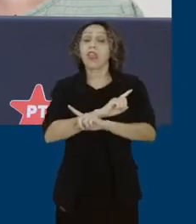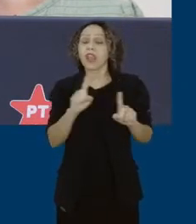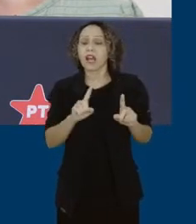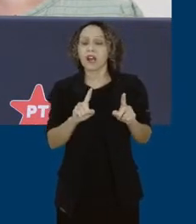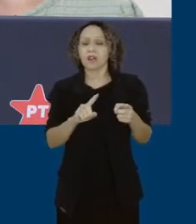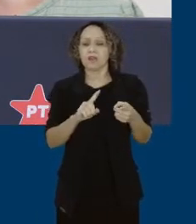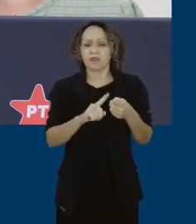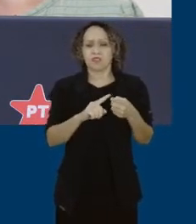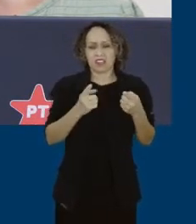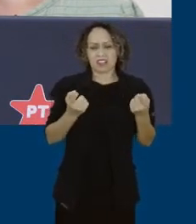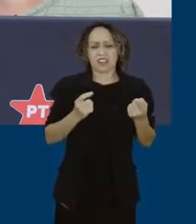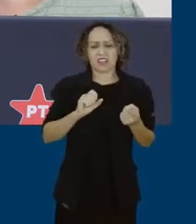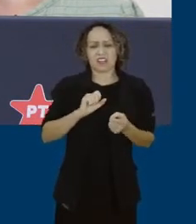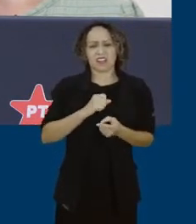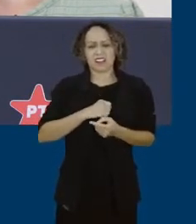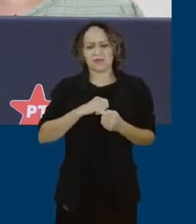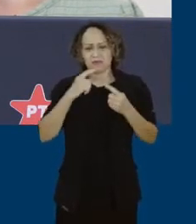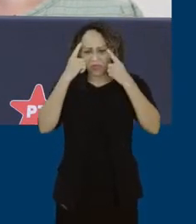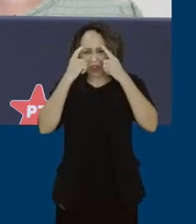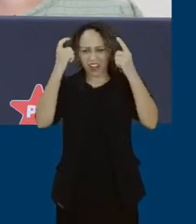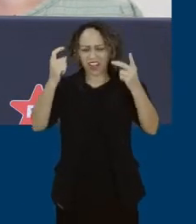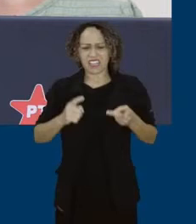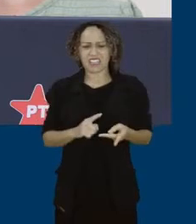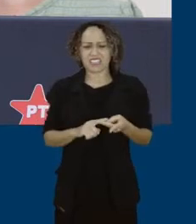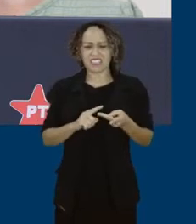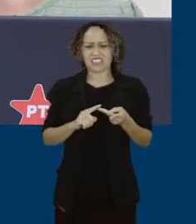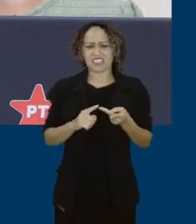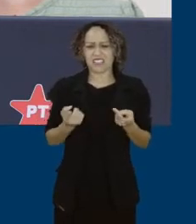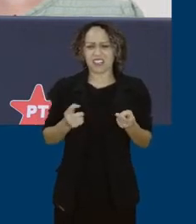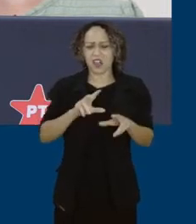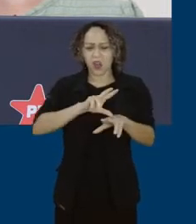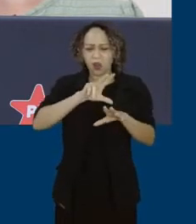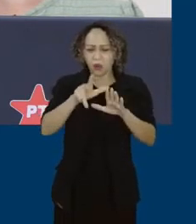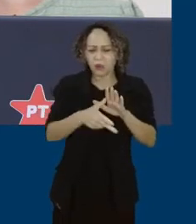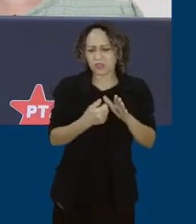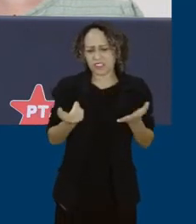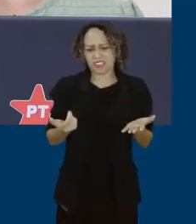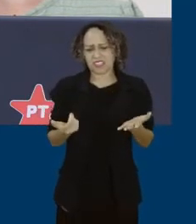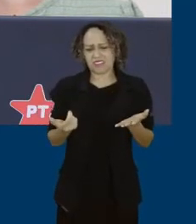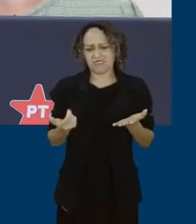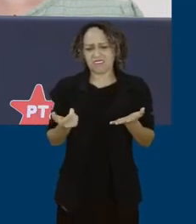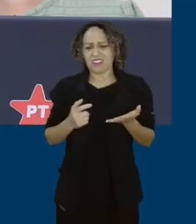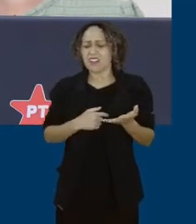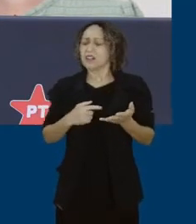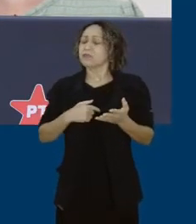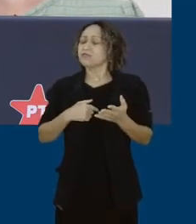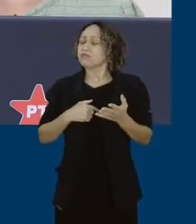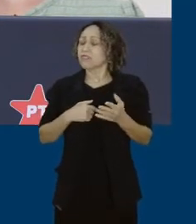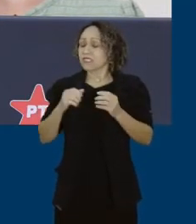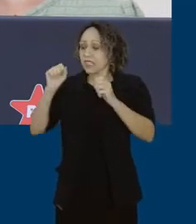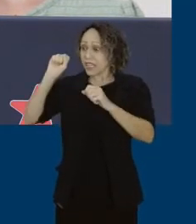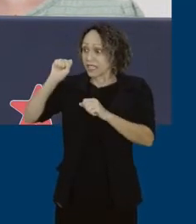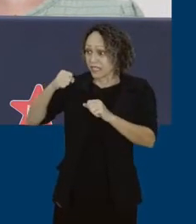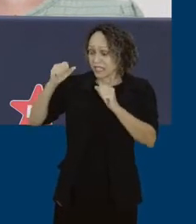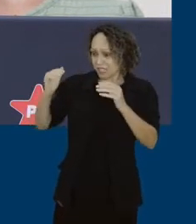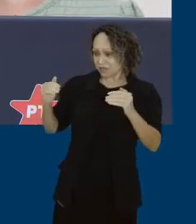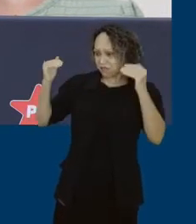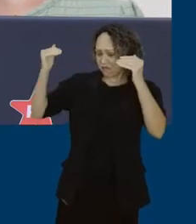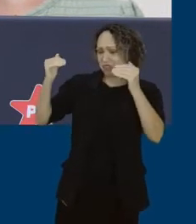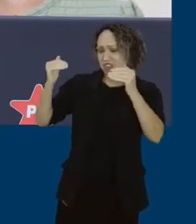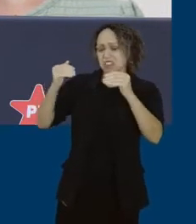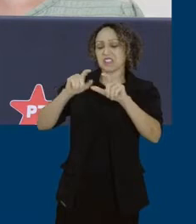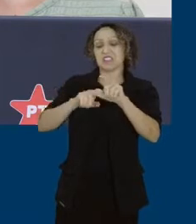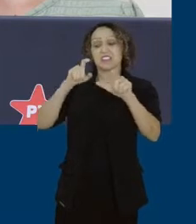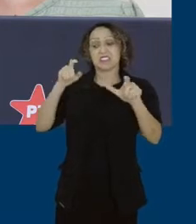ausência de políticas públicas, a esse ultraliberalismo, vai dizer sim à soberania nacional, vai dizer sim à educação pública, ao